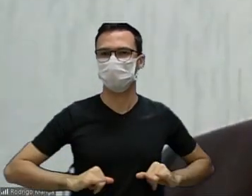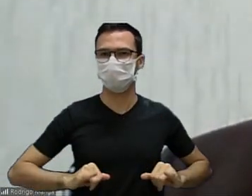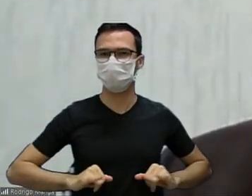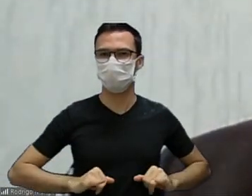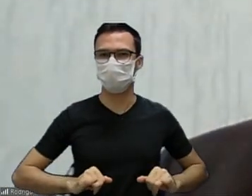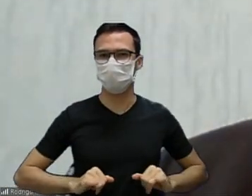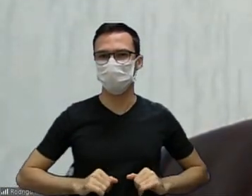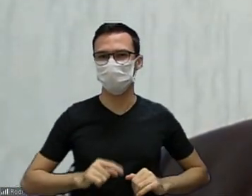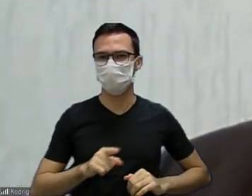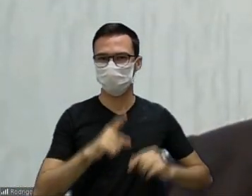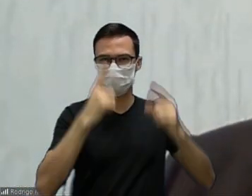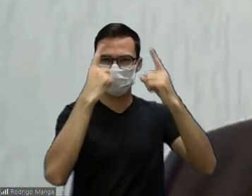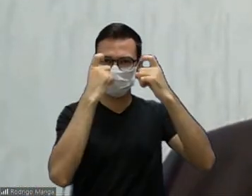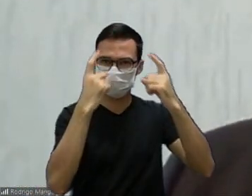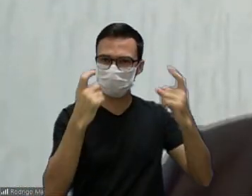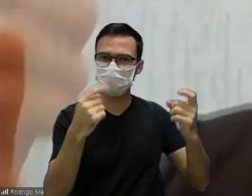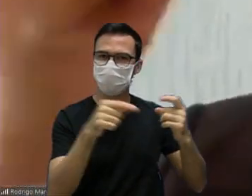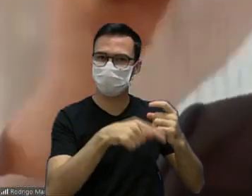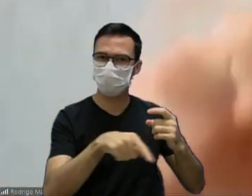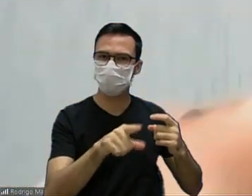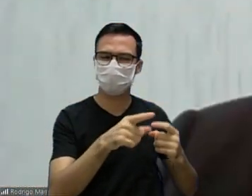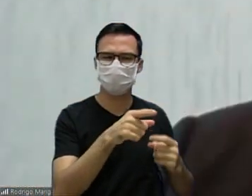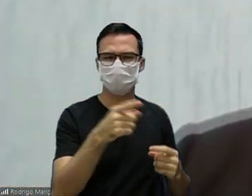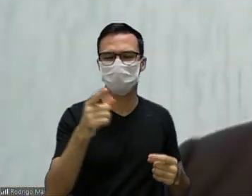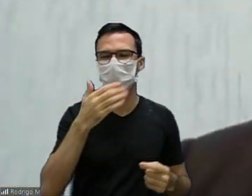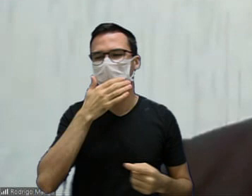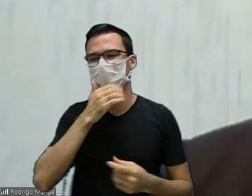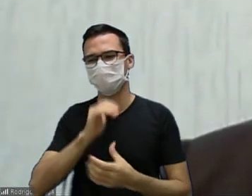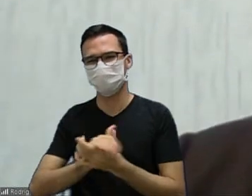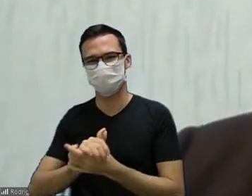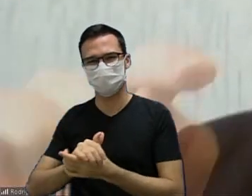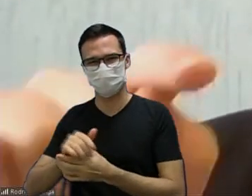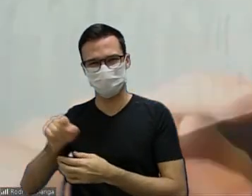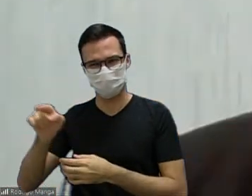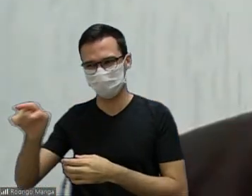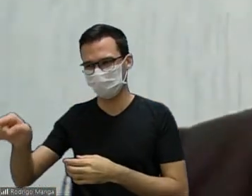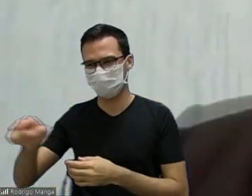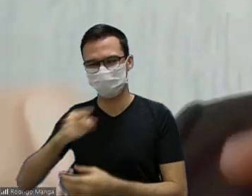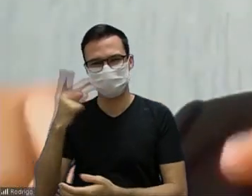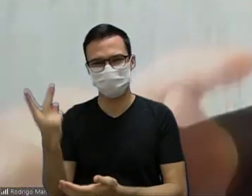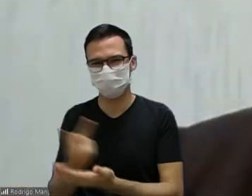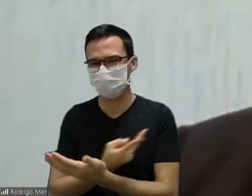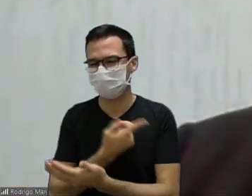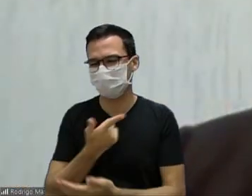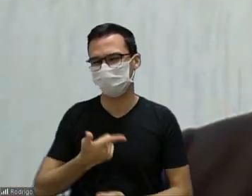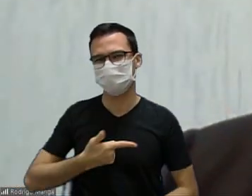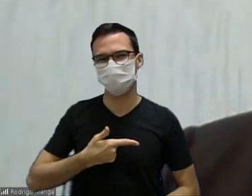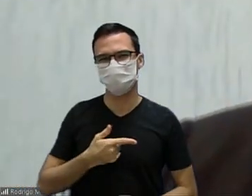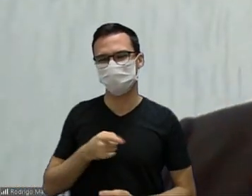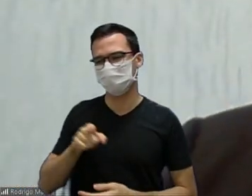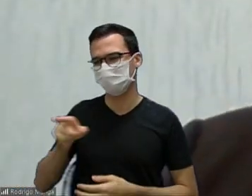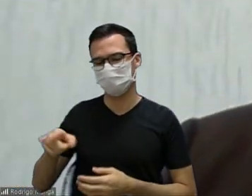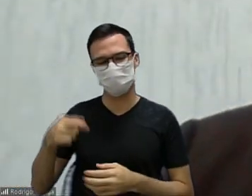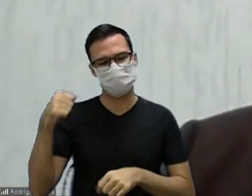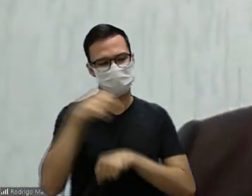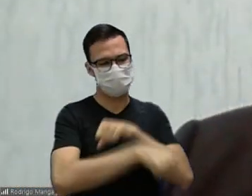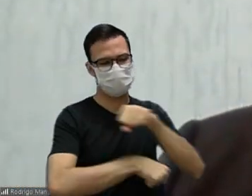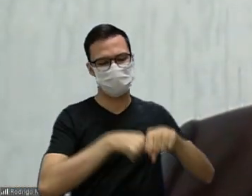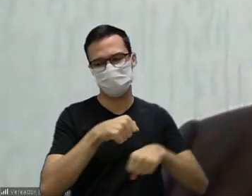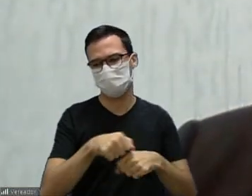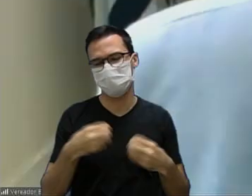violências terríveis esses monstros volto a repetir porque são monstros é monstro qualquer homem que agride mulher